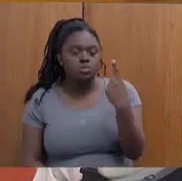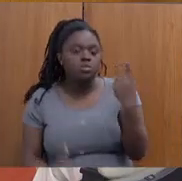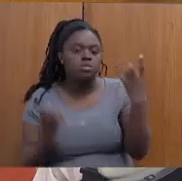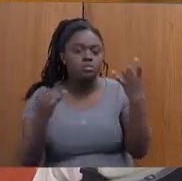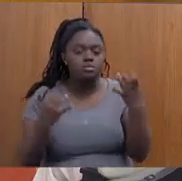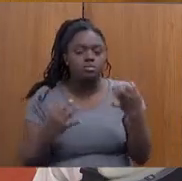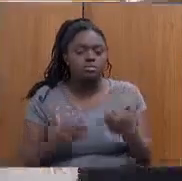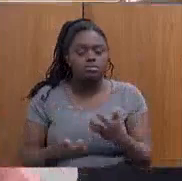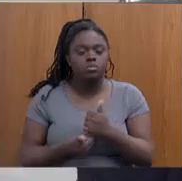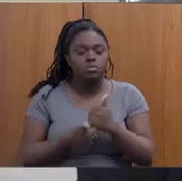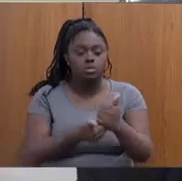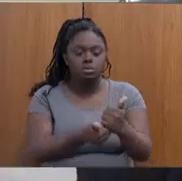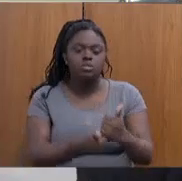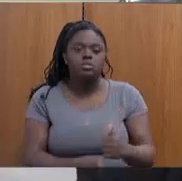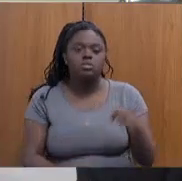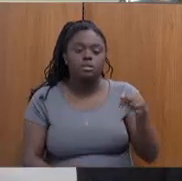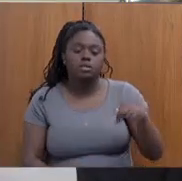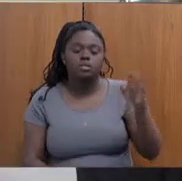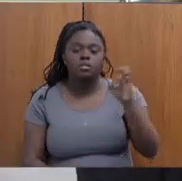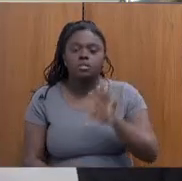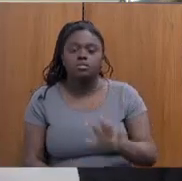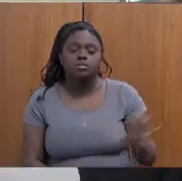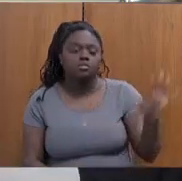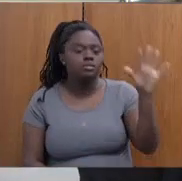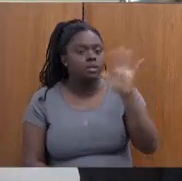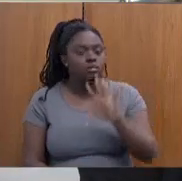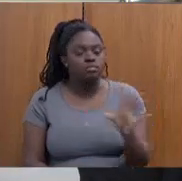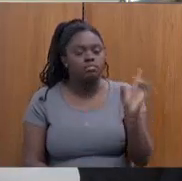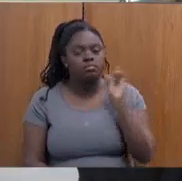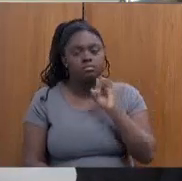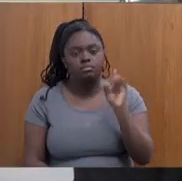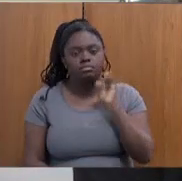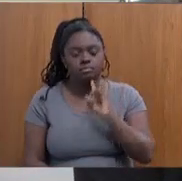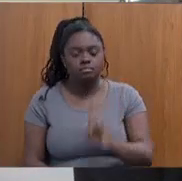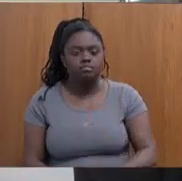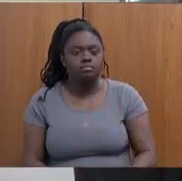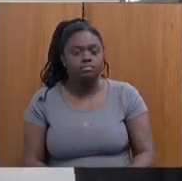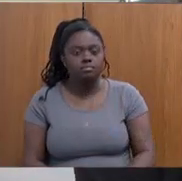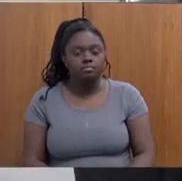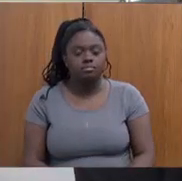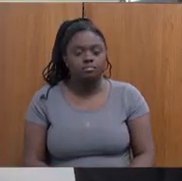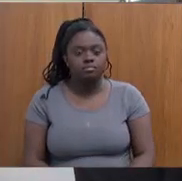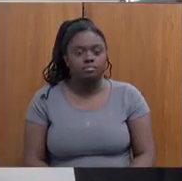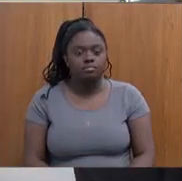do auxílio aqui no Estado, na região sudeste, região sul. E, Elizabeth,